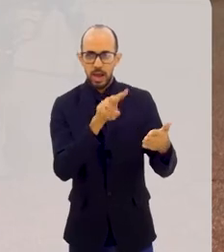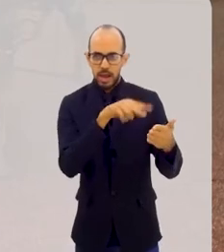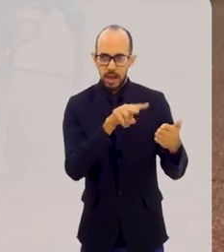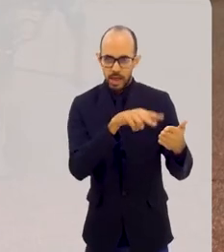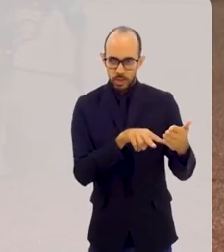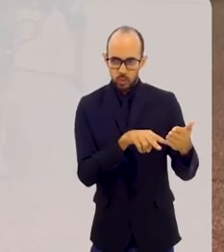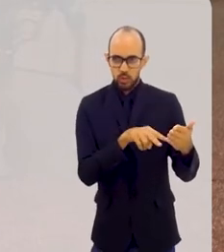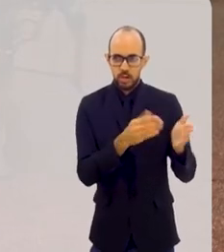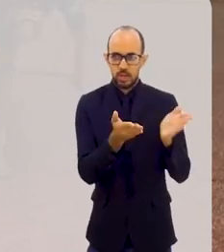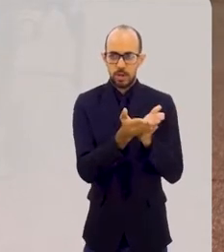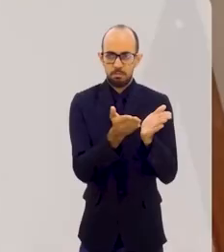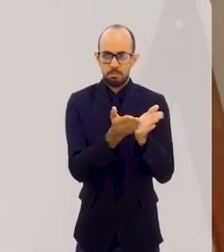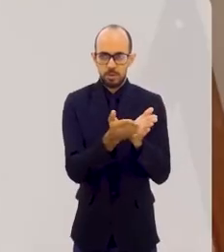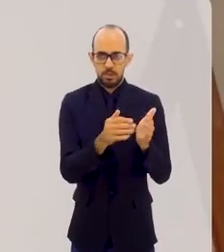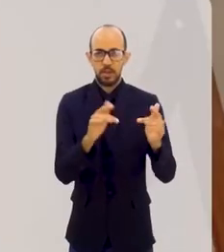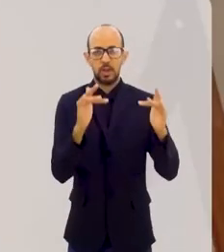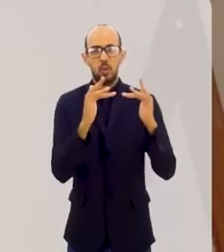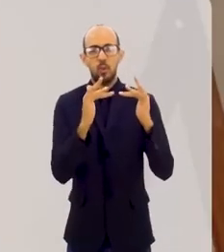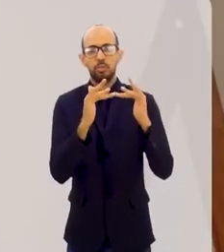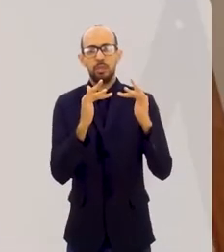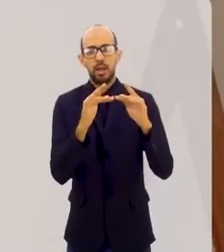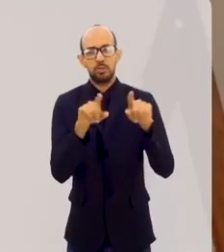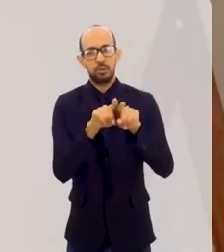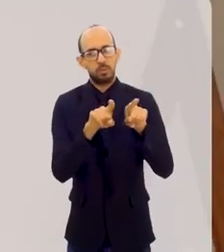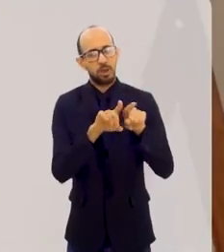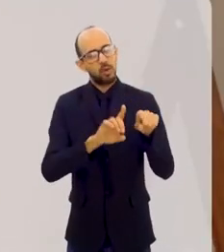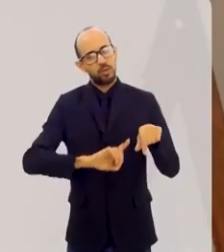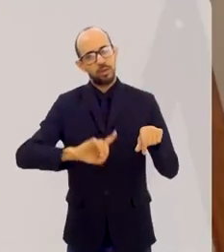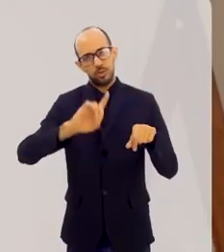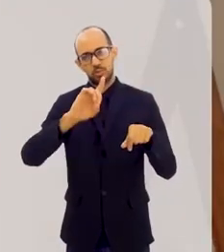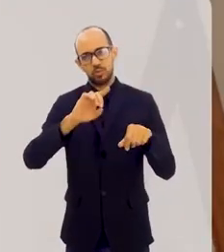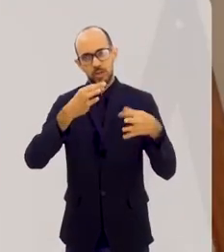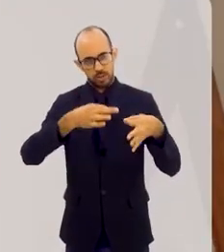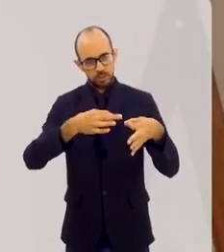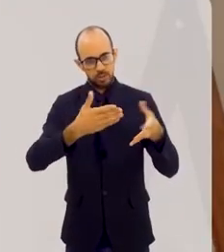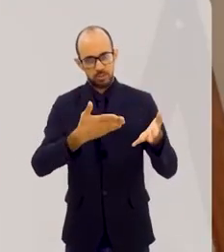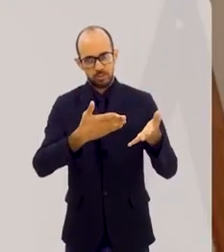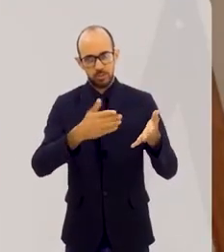dele ler, também tem esse contato que ele tem com Deus.